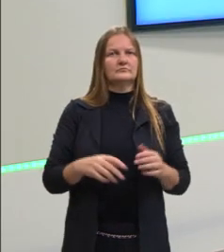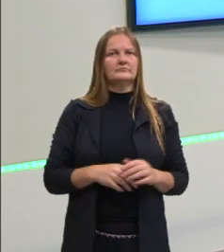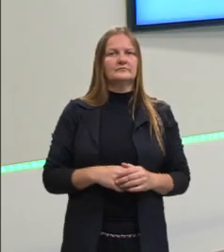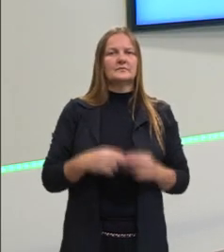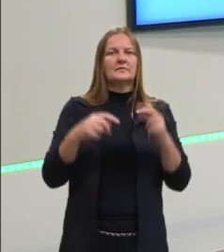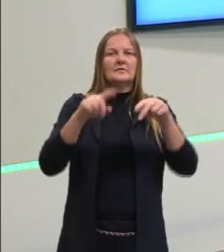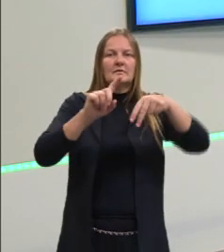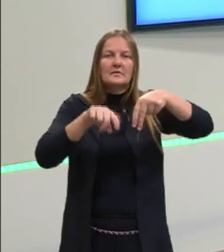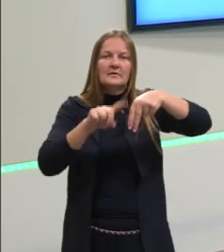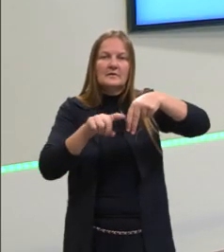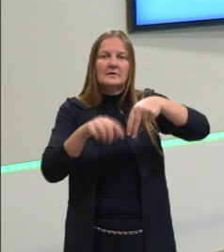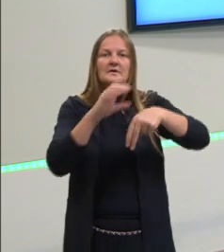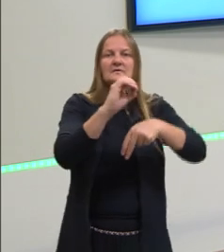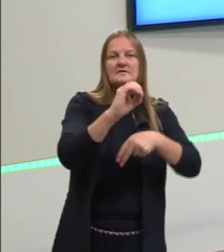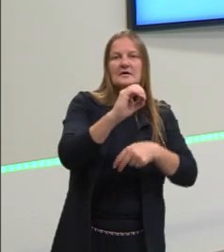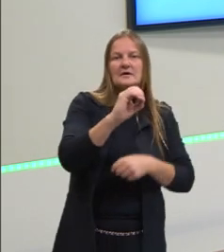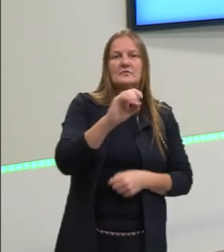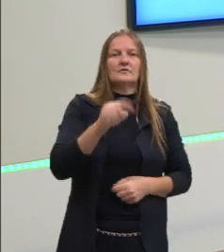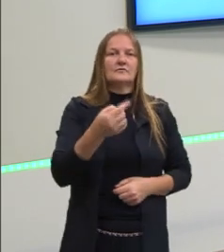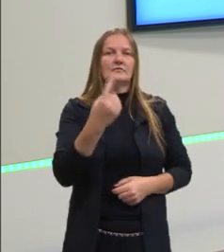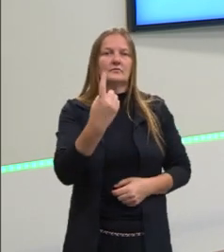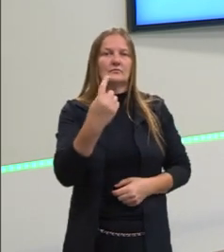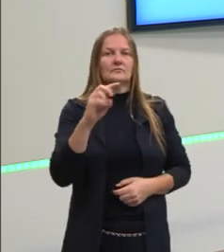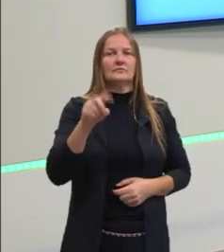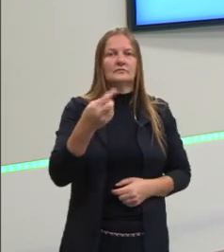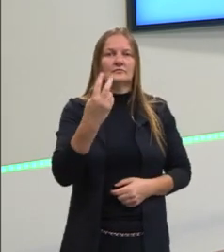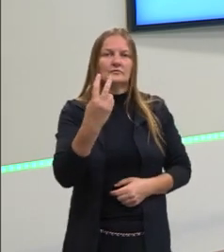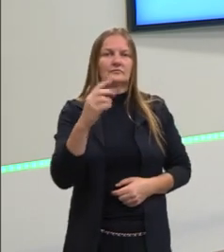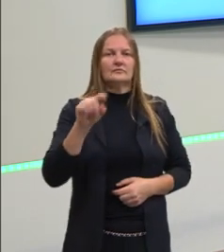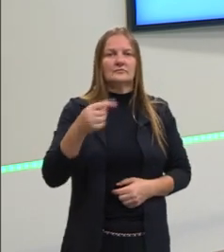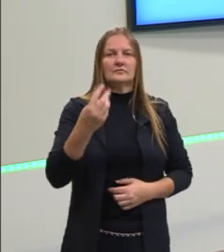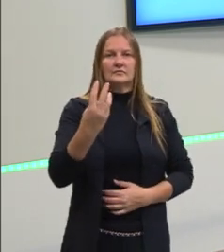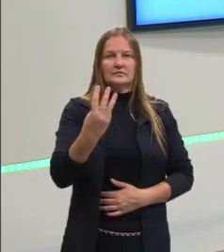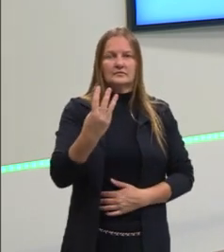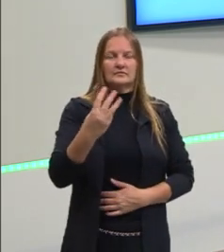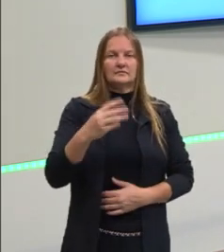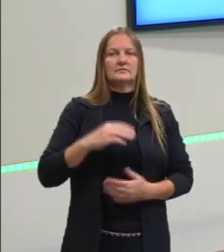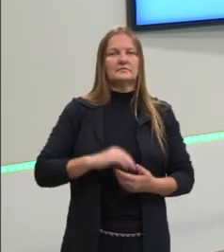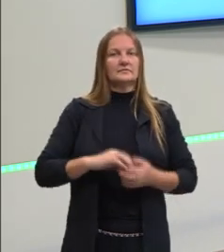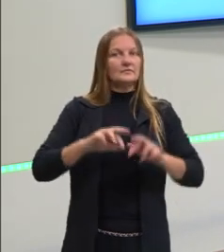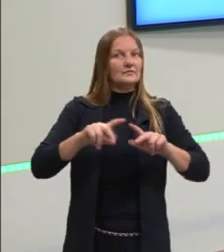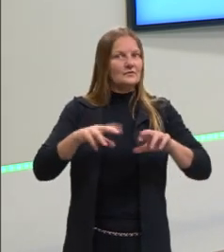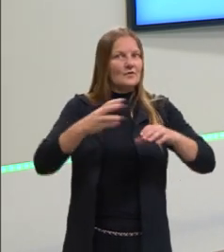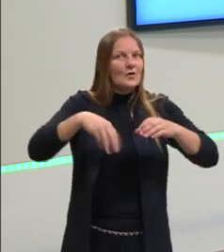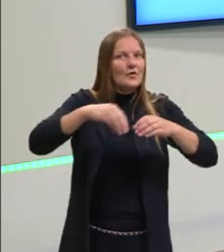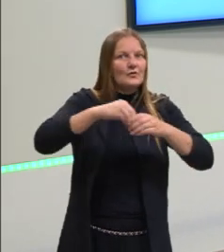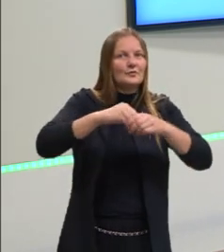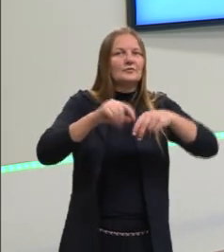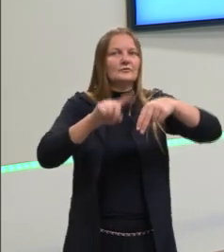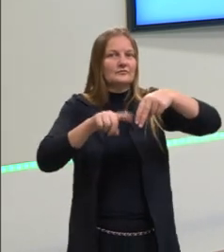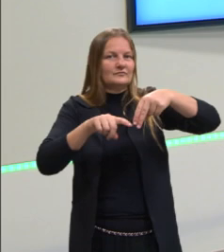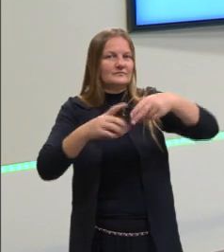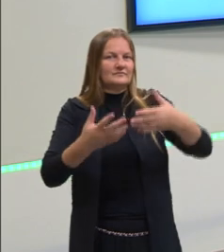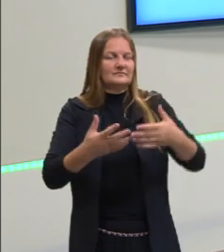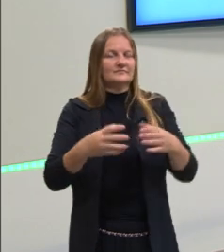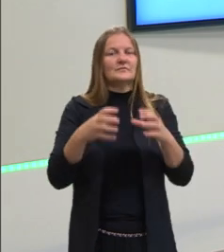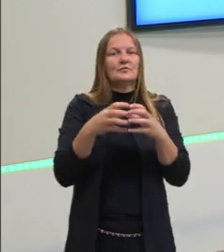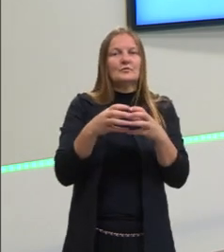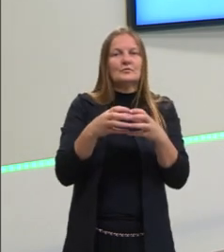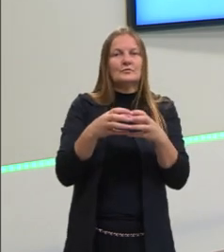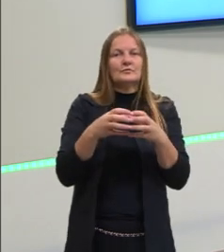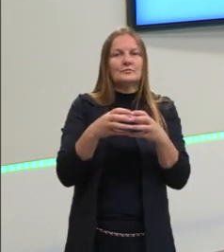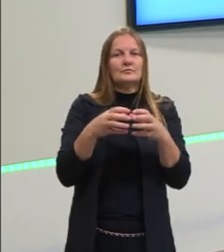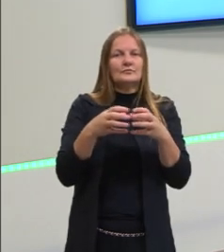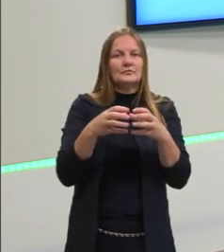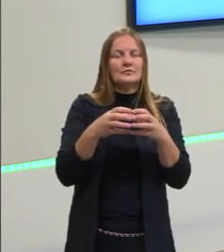naturais, que começava em zero, vírgula 1, vírgula 2, vírgula 3, e aquele era um conjunto numérico, uma coleção de